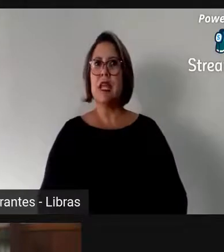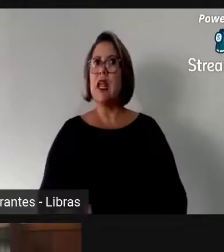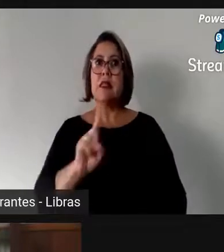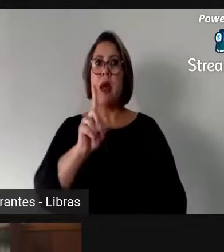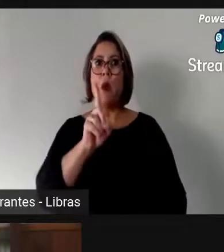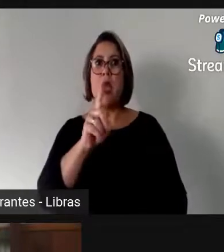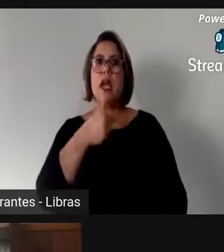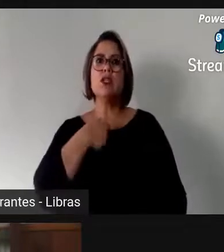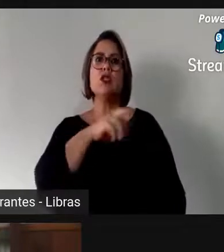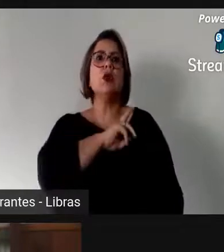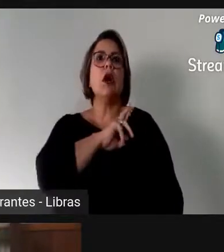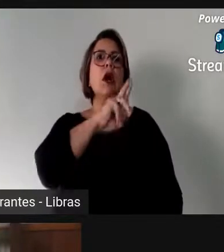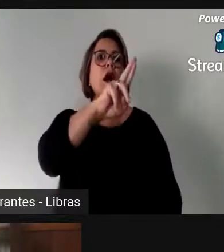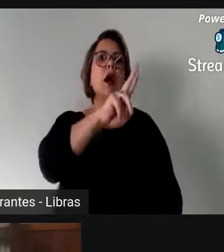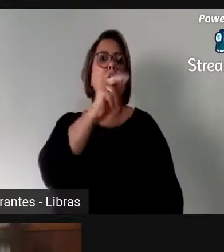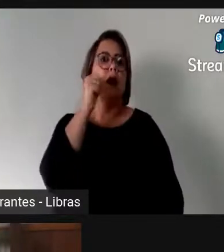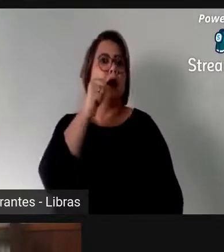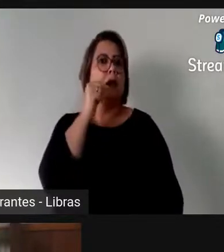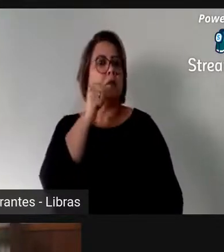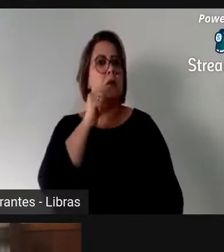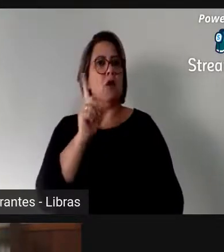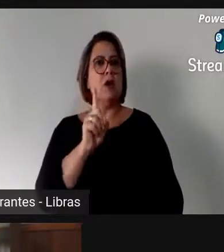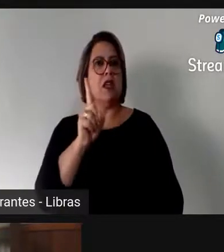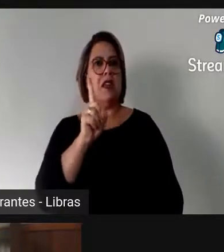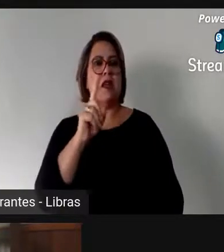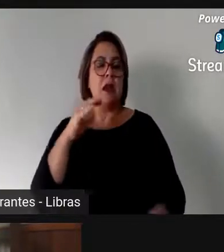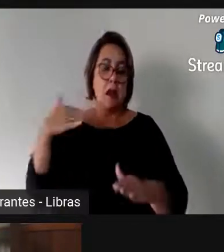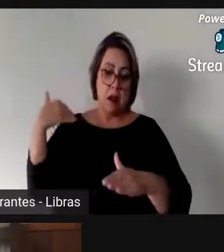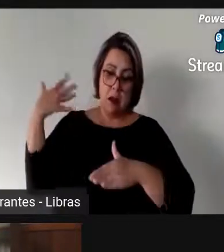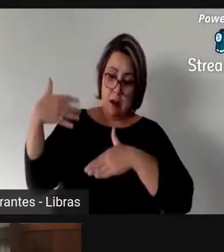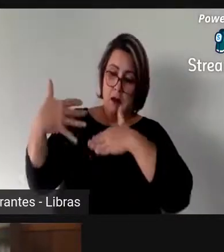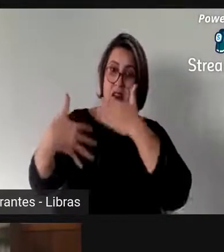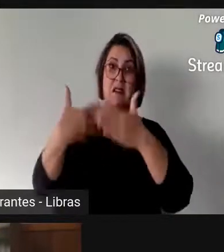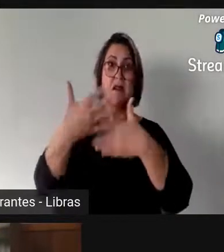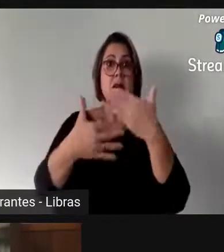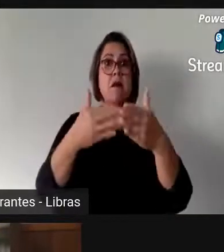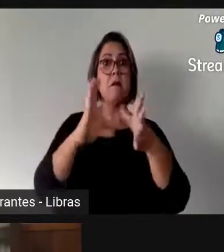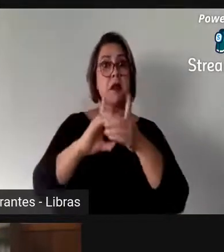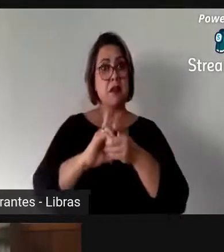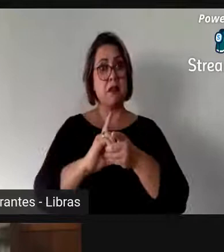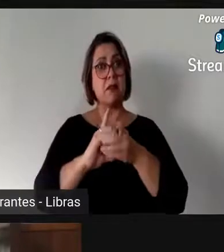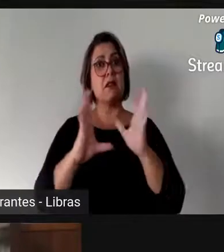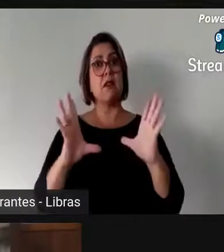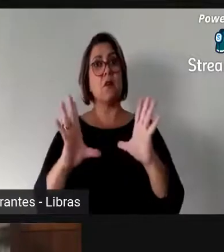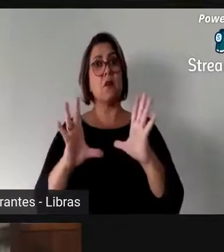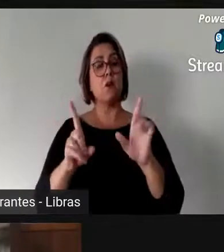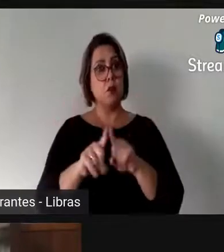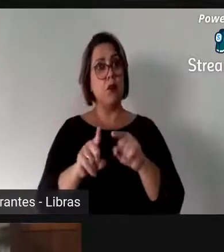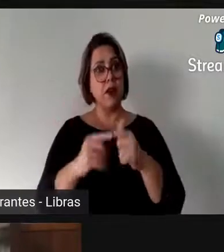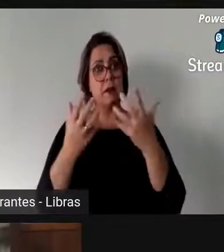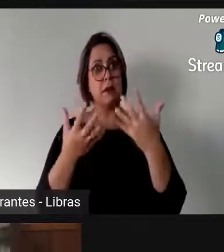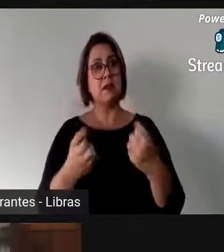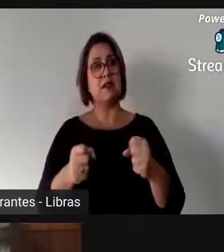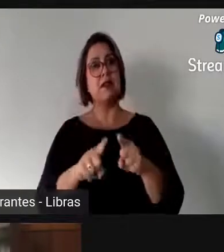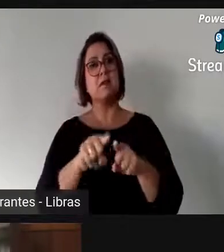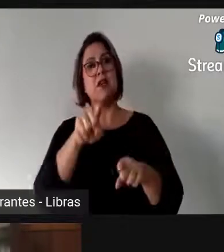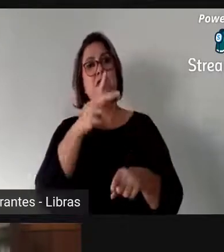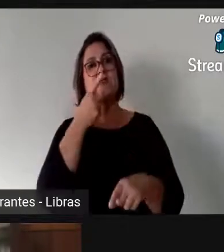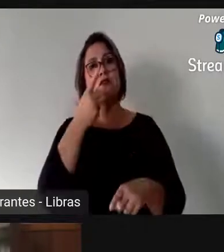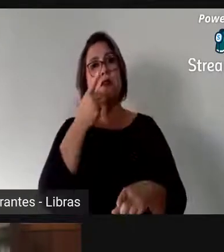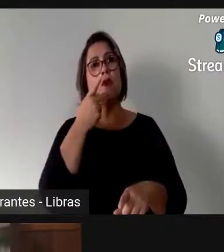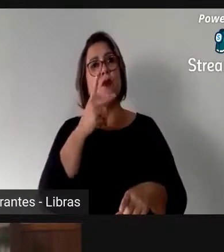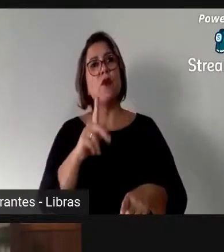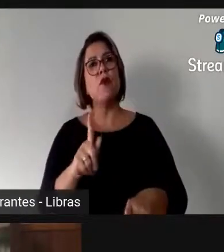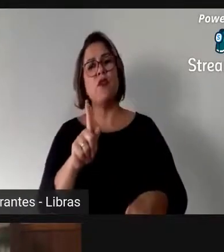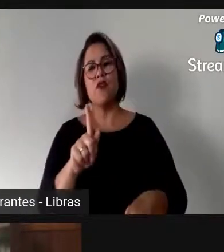mulheres. Se nós estamos falando de um processo democrático, o Geraldo, ao abrir, falou é a